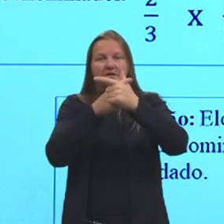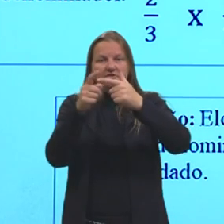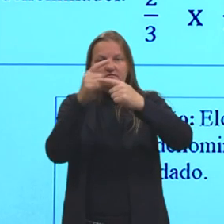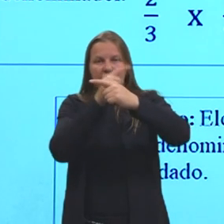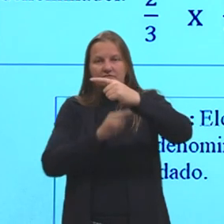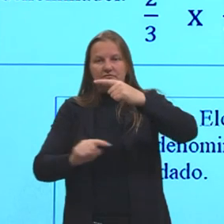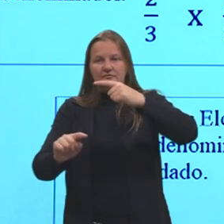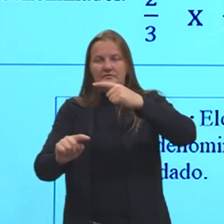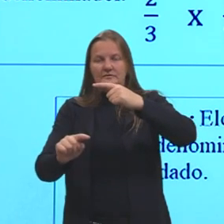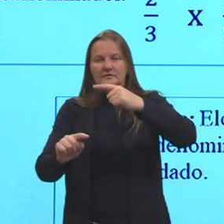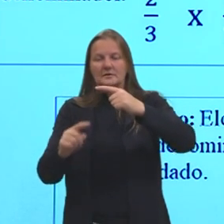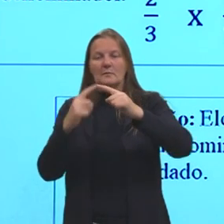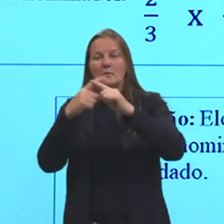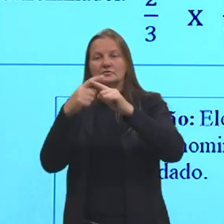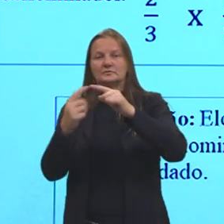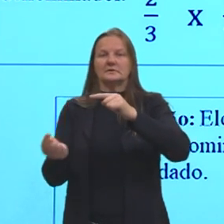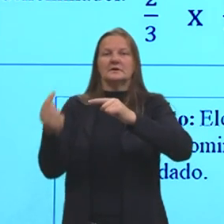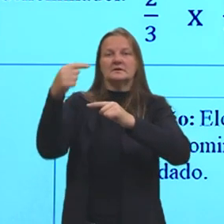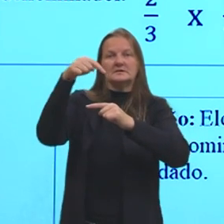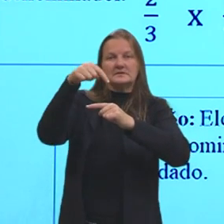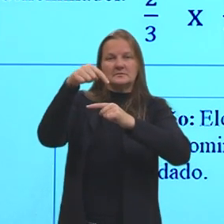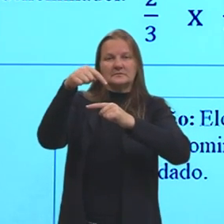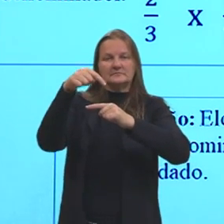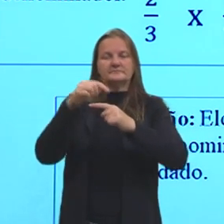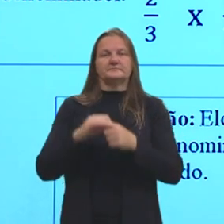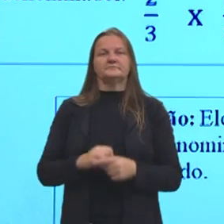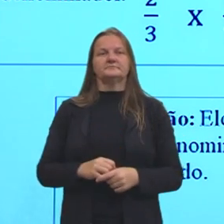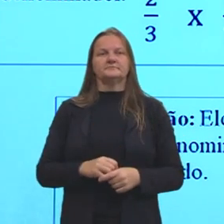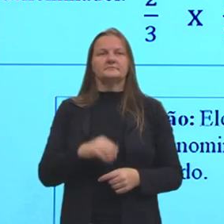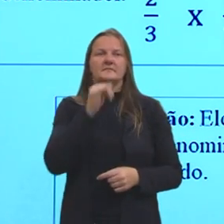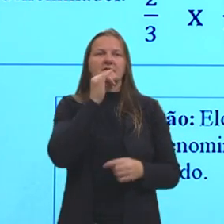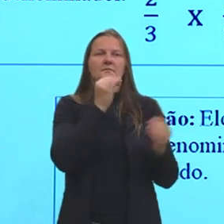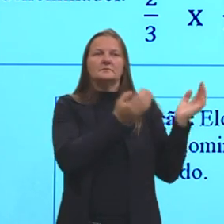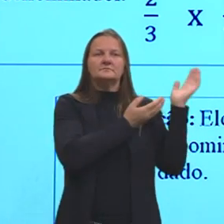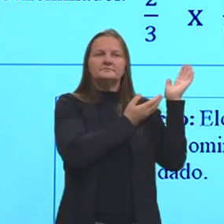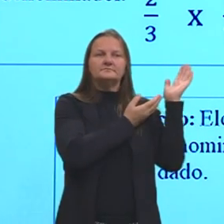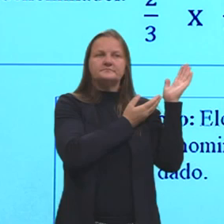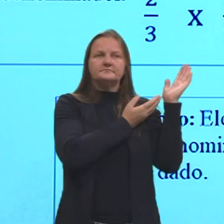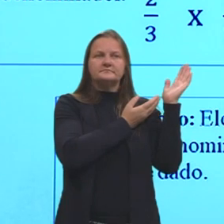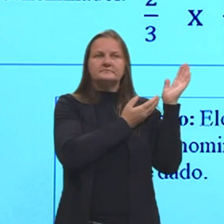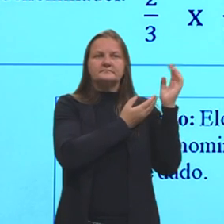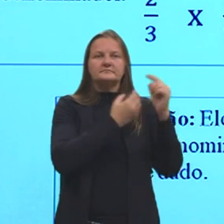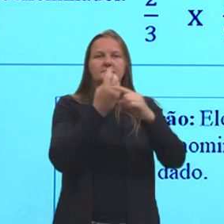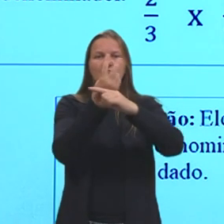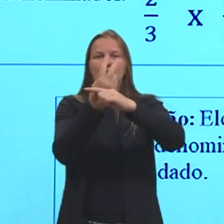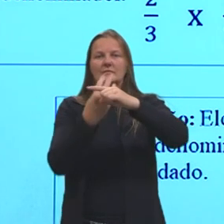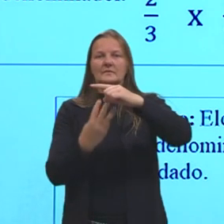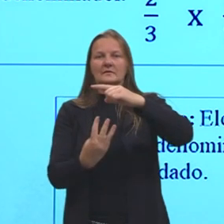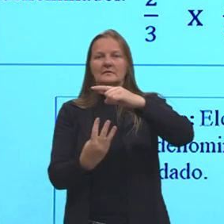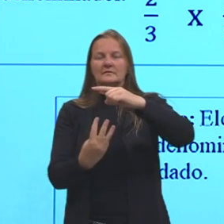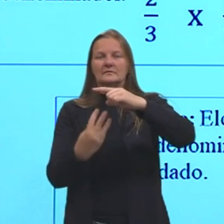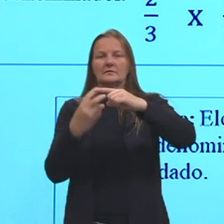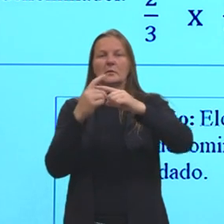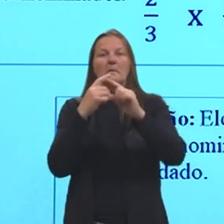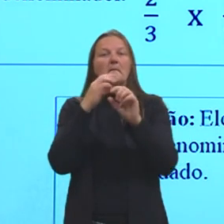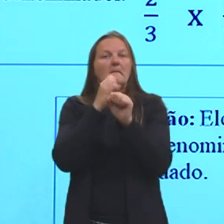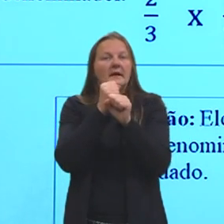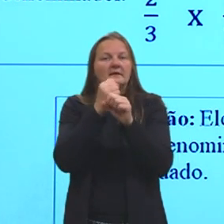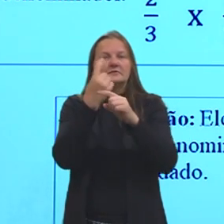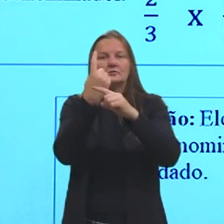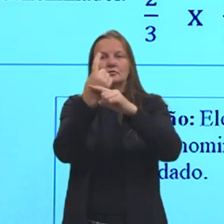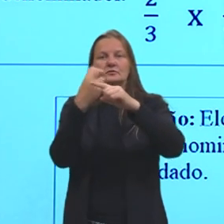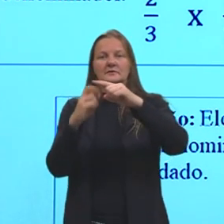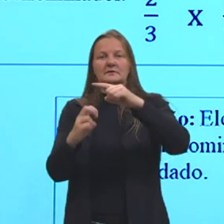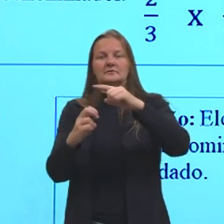multiplica pelo de cima. Aqui nós tínhamos dois terços mais um quinto. Calculamos o